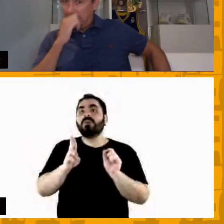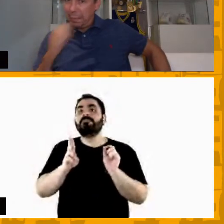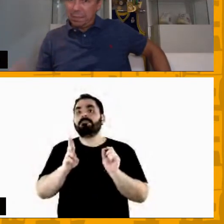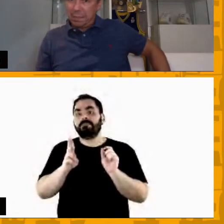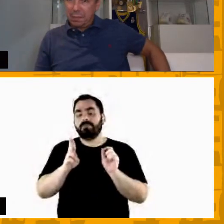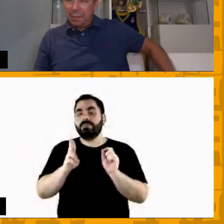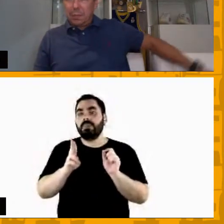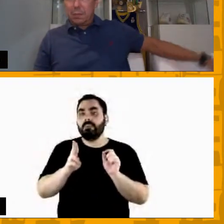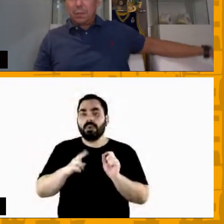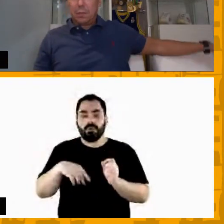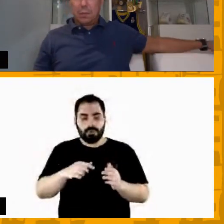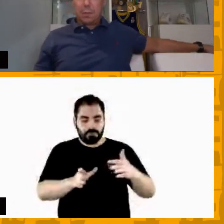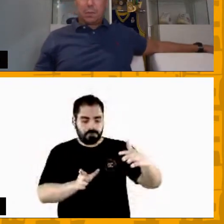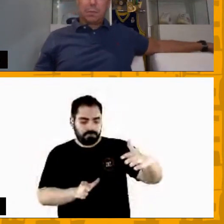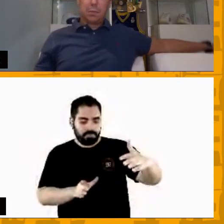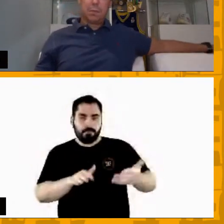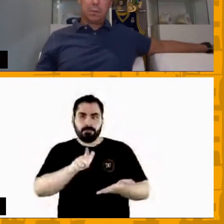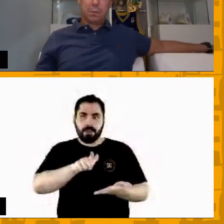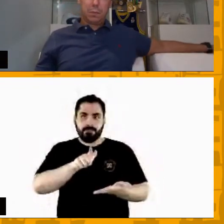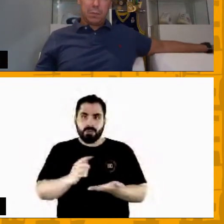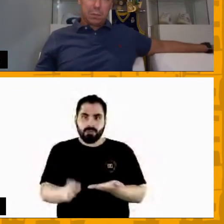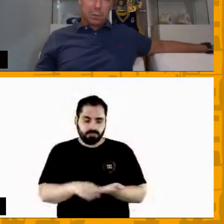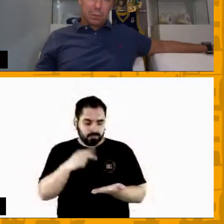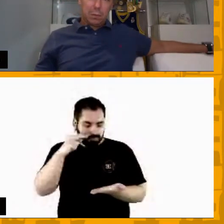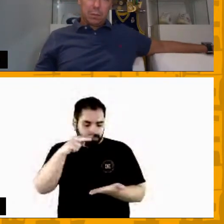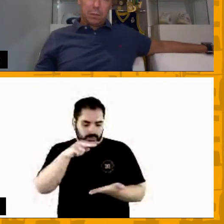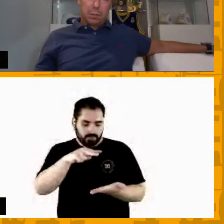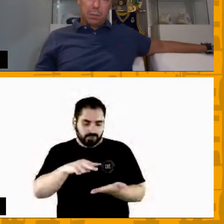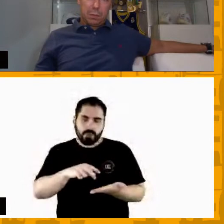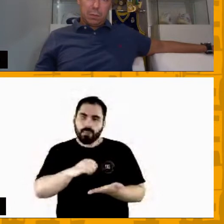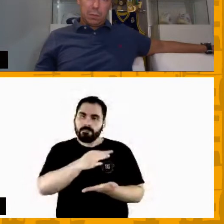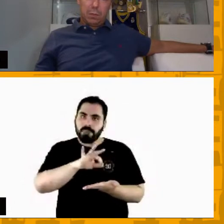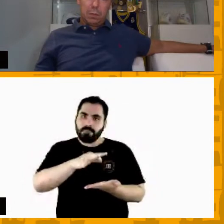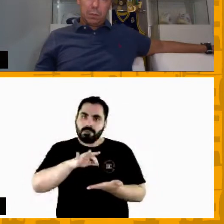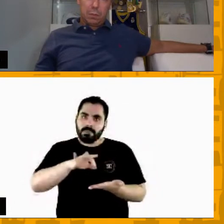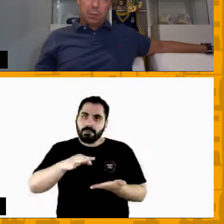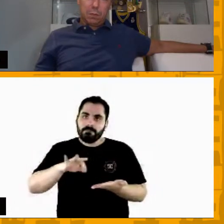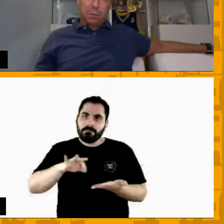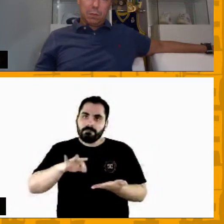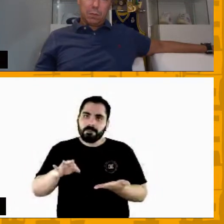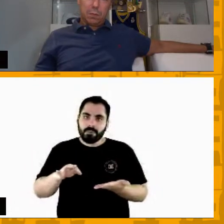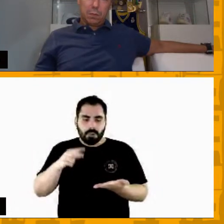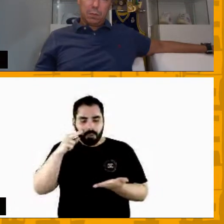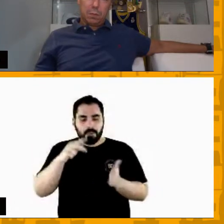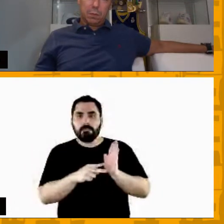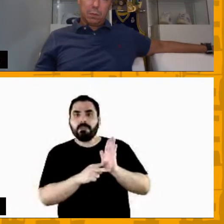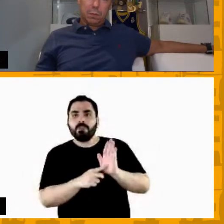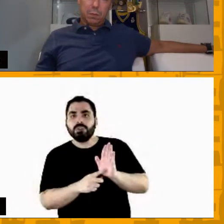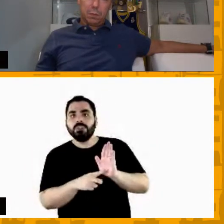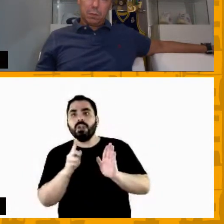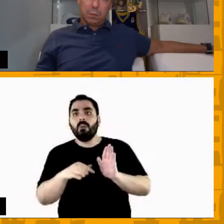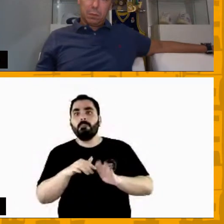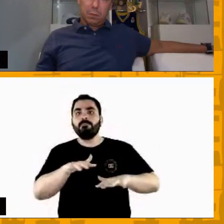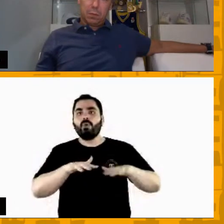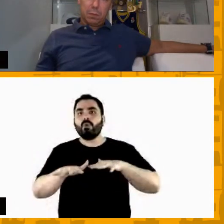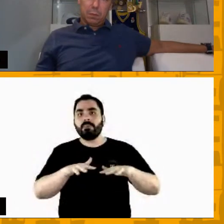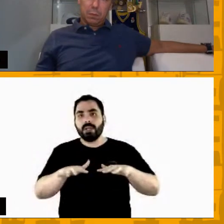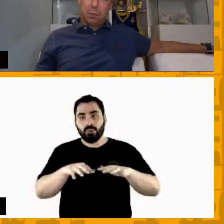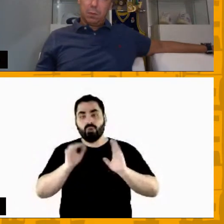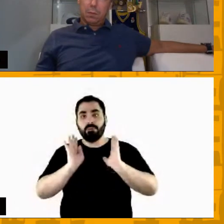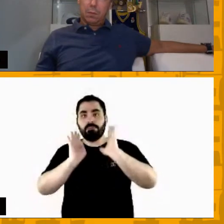basquete para passar os movimentos. Se eu chegar somente no jogo, principalmente para as categorias de formação